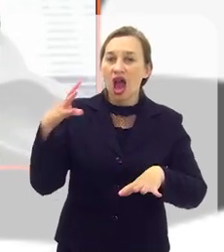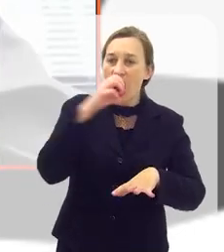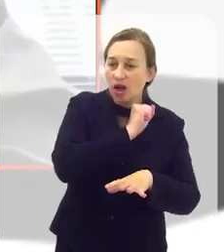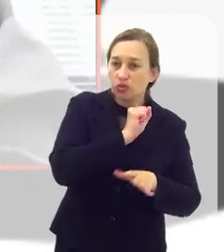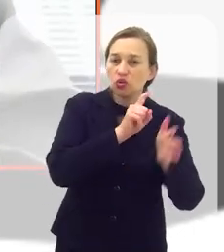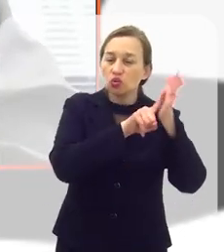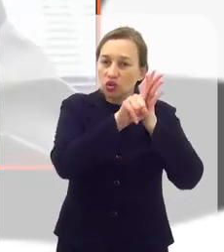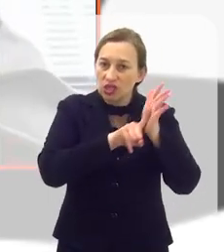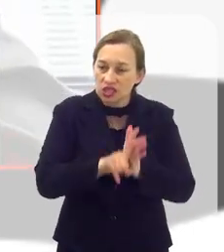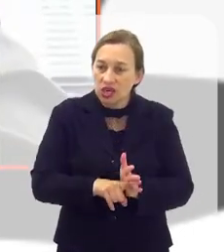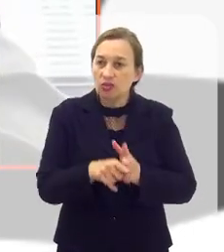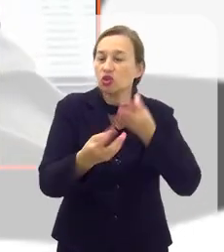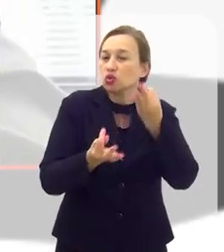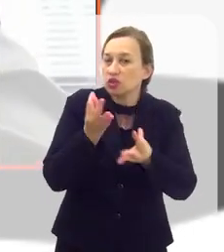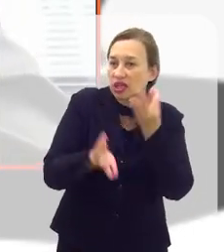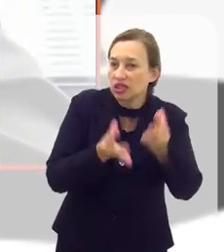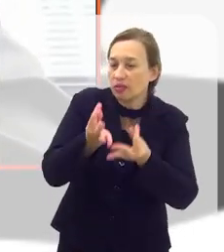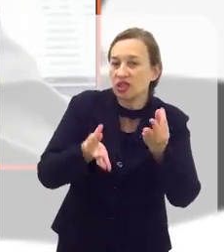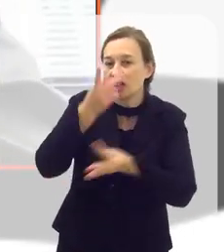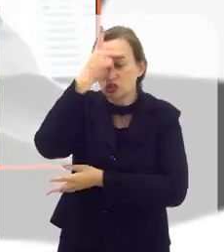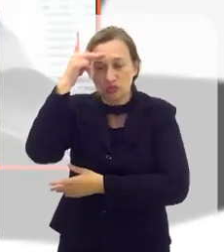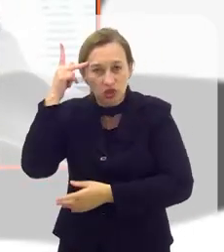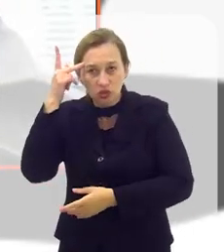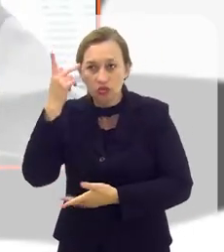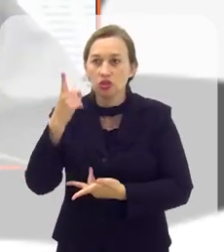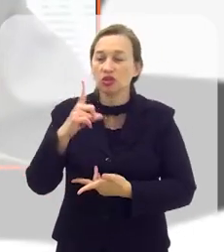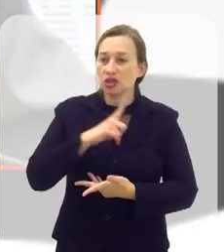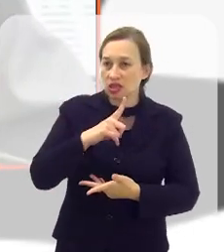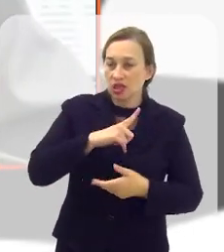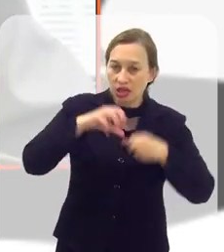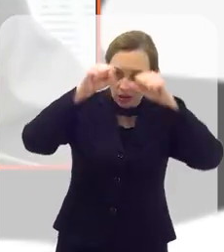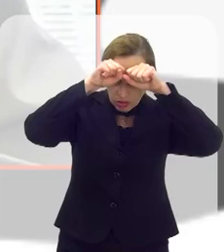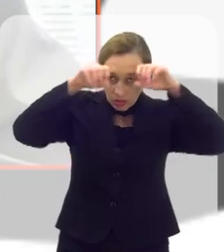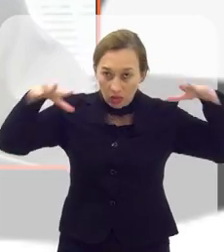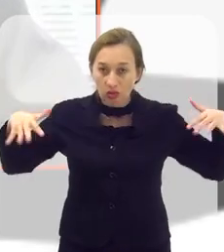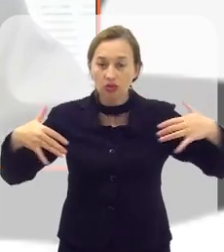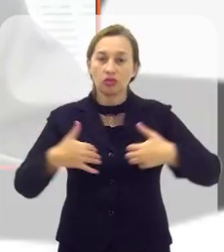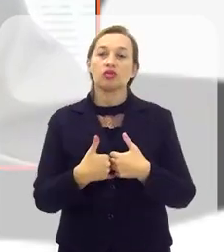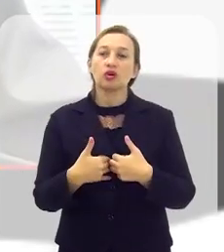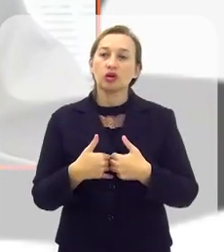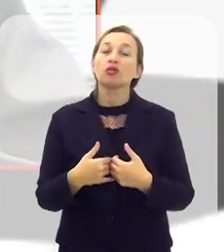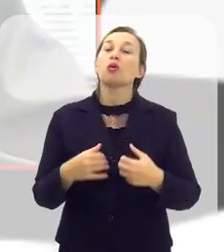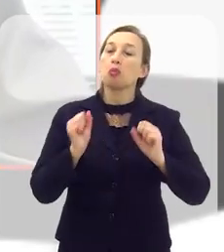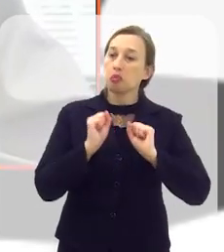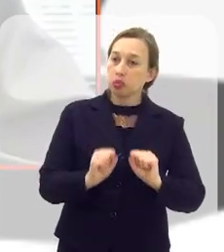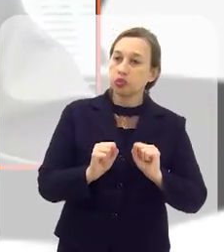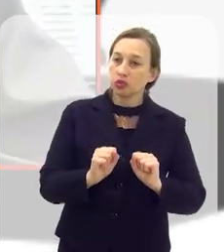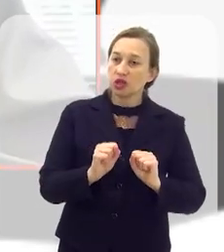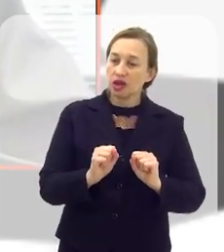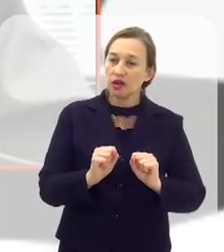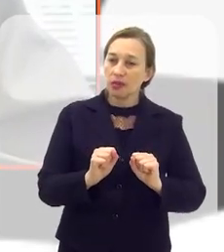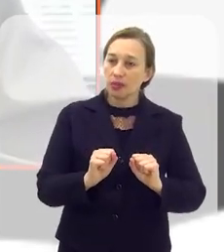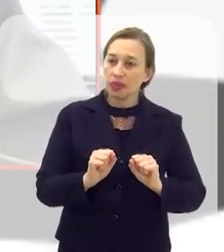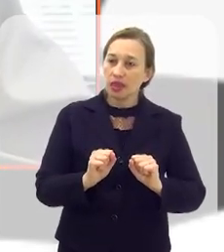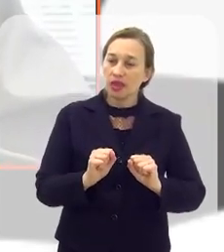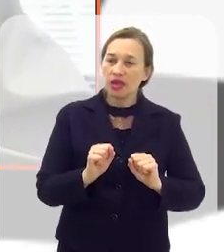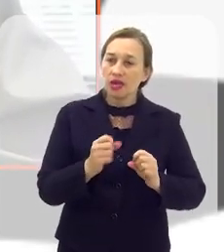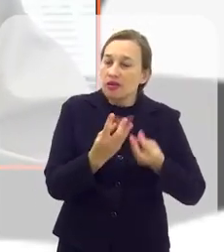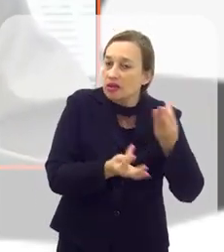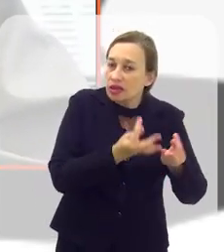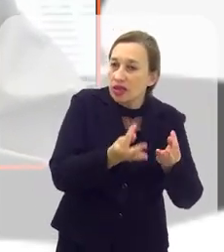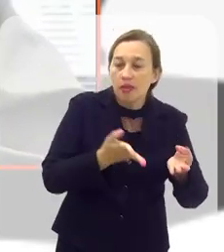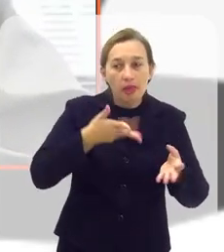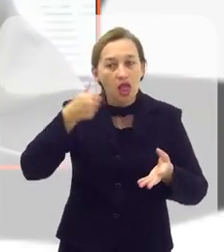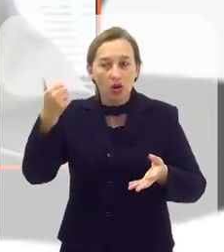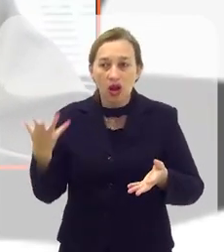por mais rapidez e o tratamento das pessoas que têm o aspecto do autismo vai poder ser tratado e